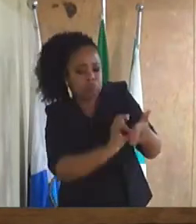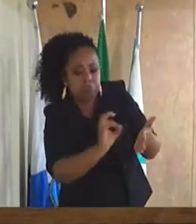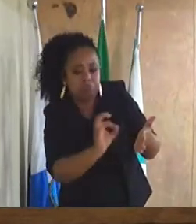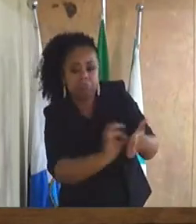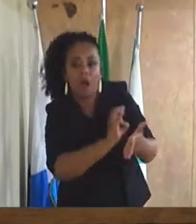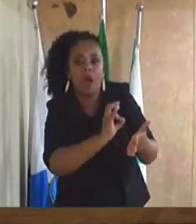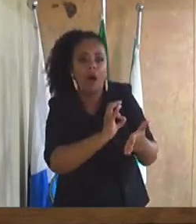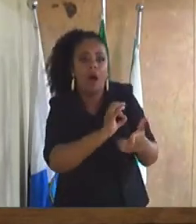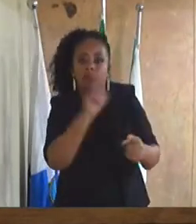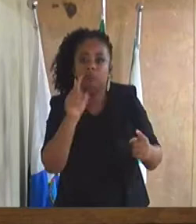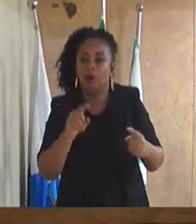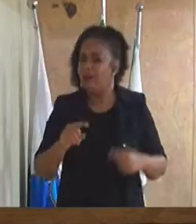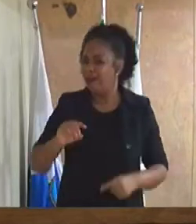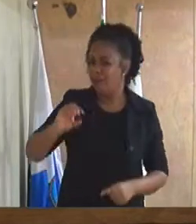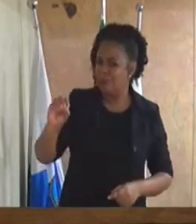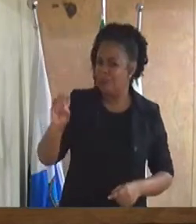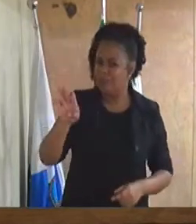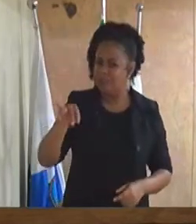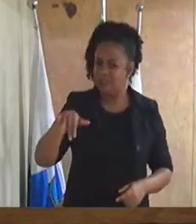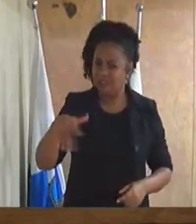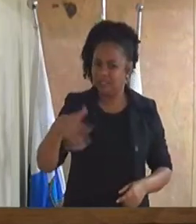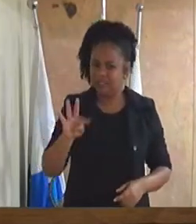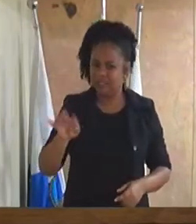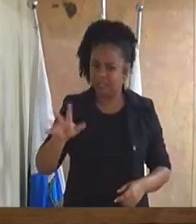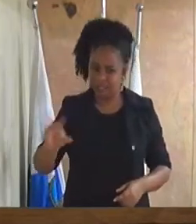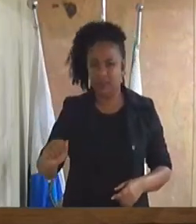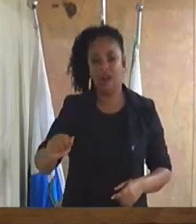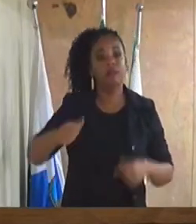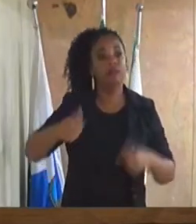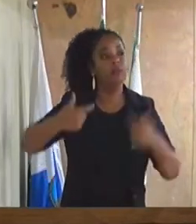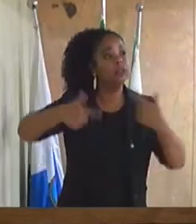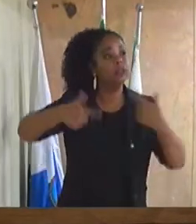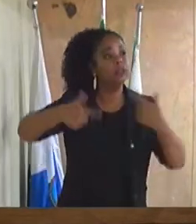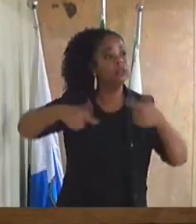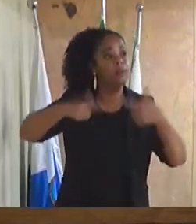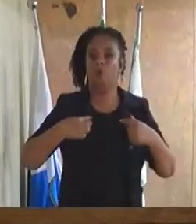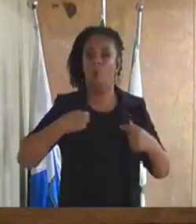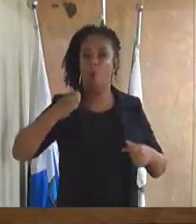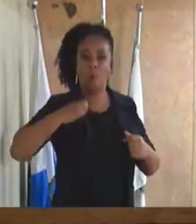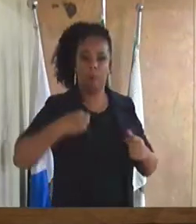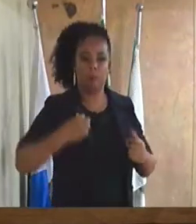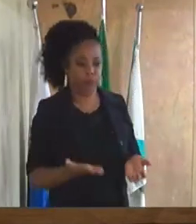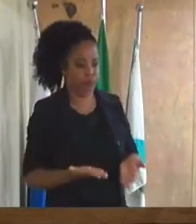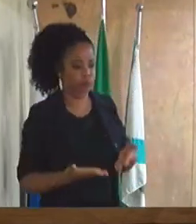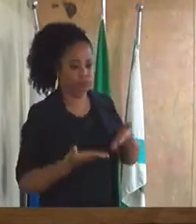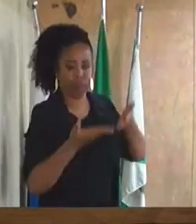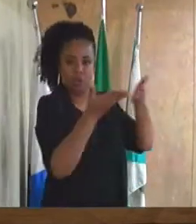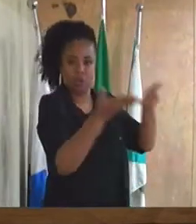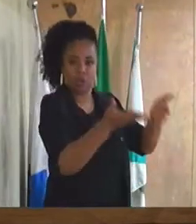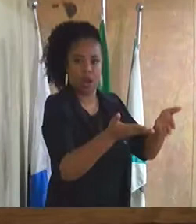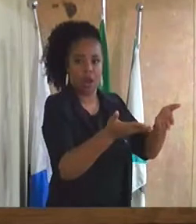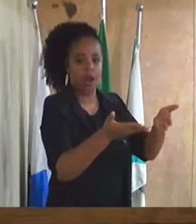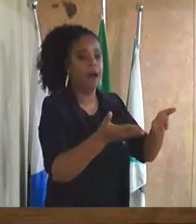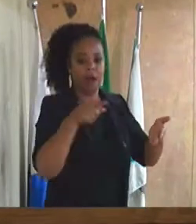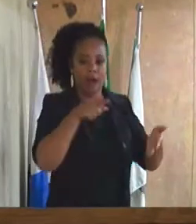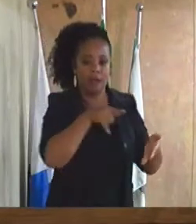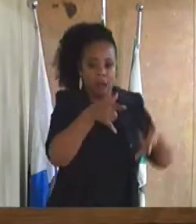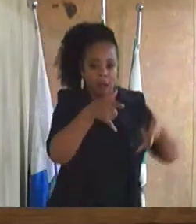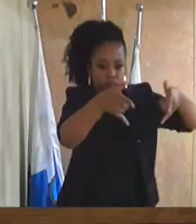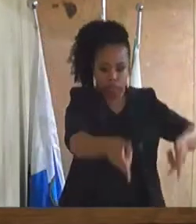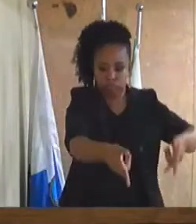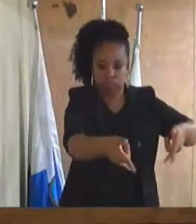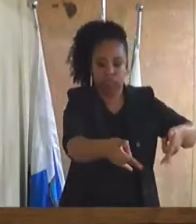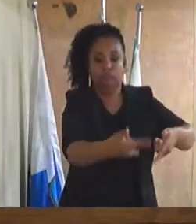os trabalhadores recebem só a roupa de trabalho. Vai lá, pega o defunto, coloca lá e